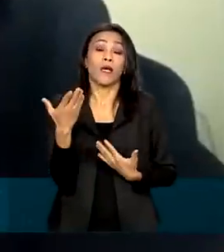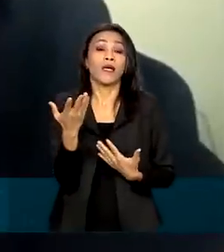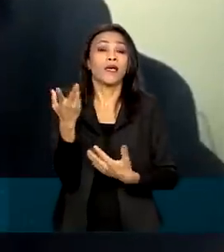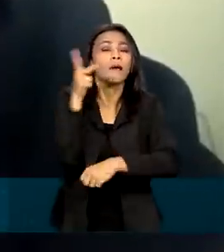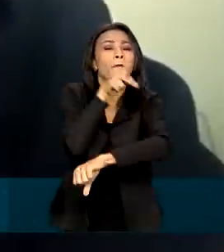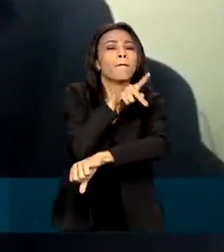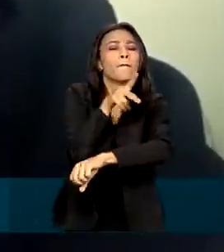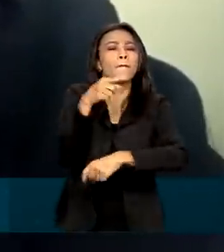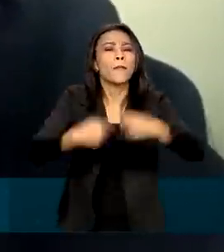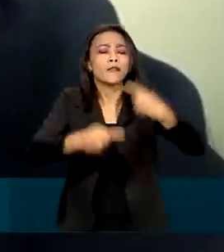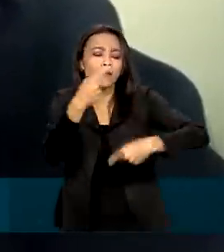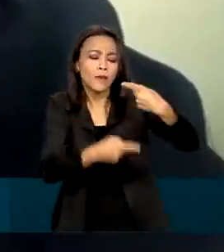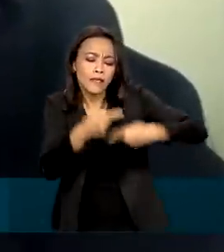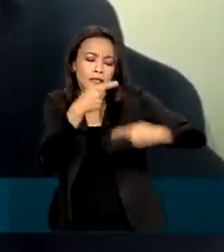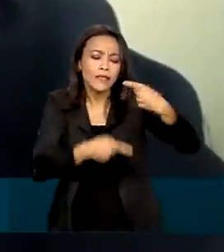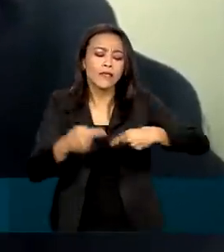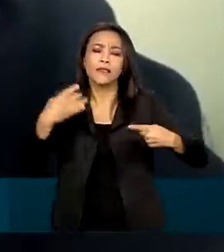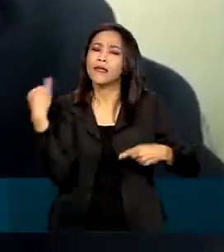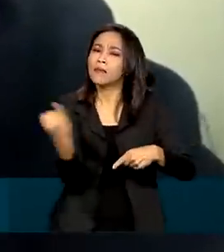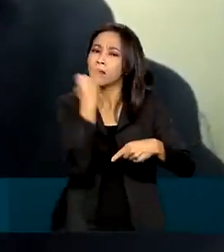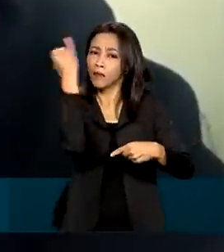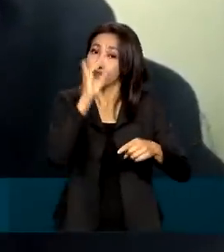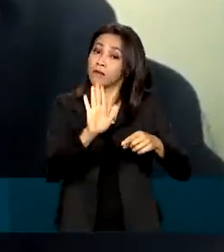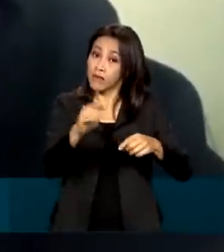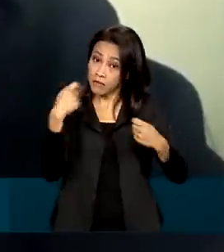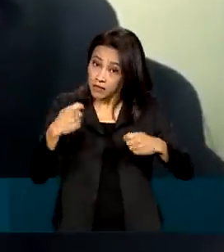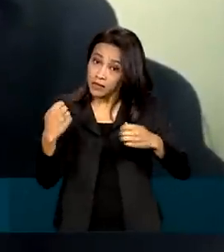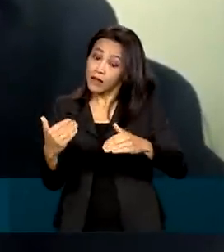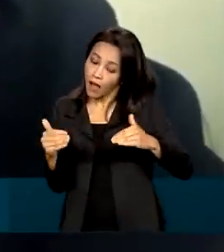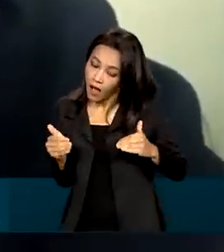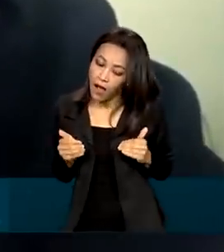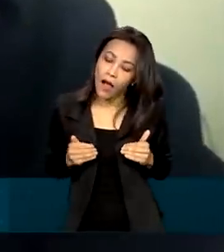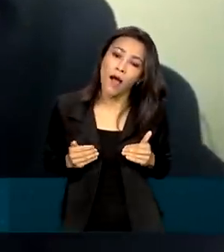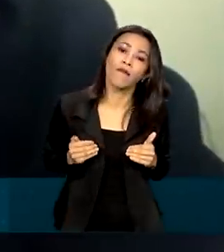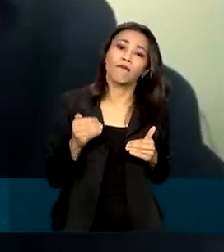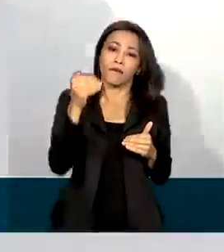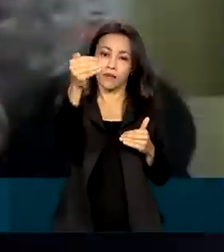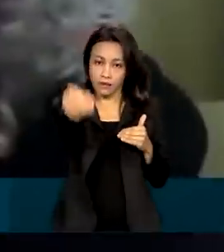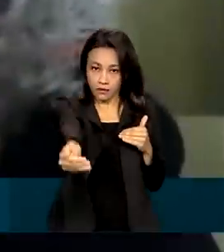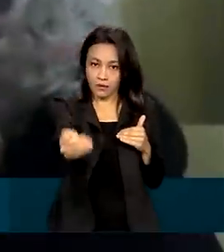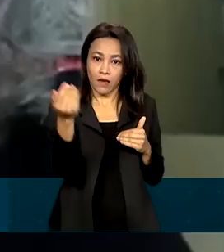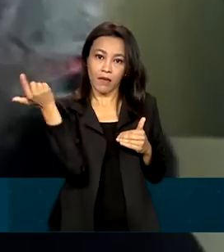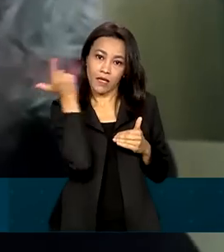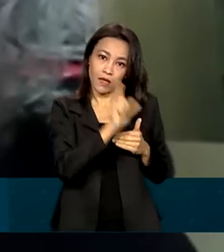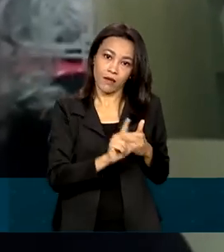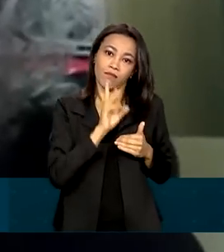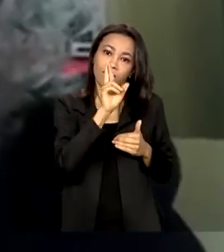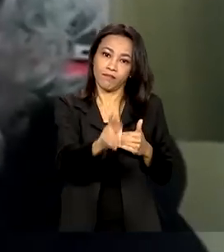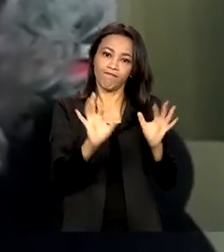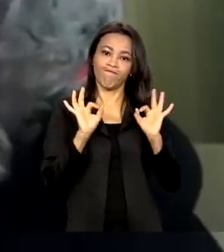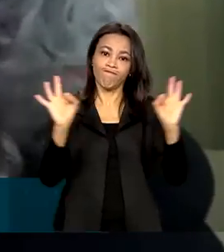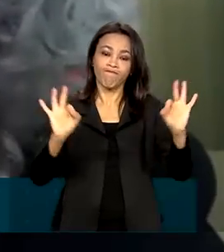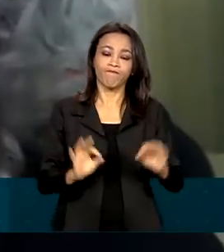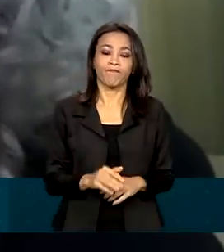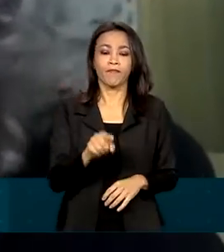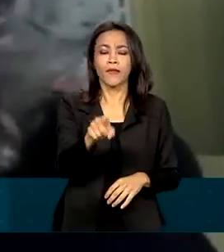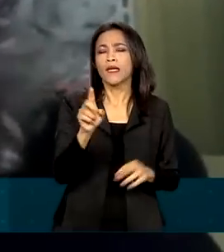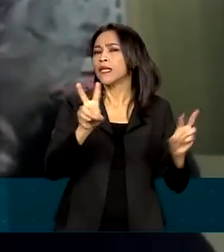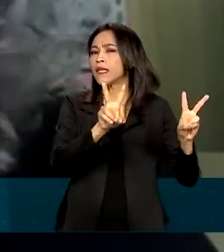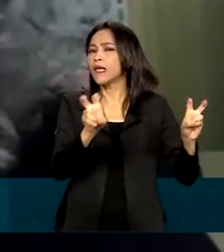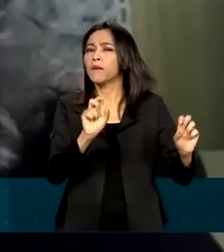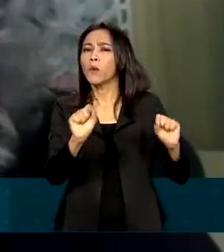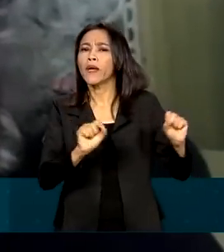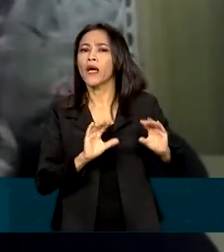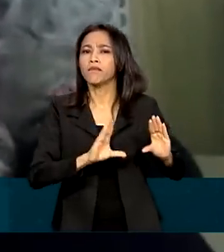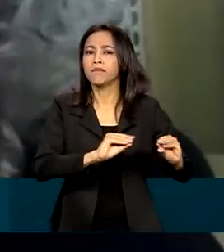fundamental, mas é preciso ir além para garantir resultados efetivos. Um debate sobre o que é assédio, que